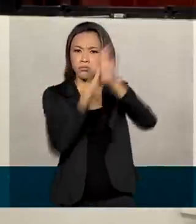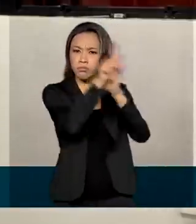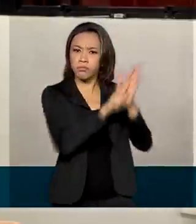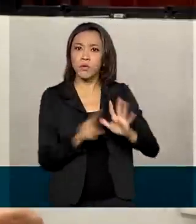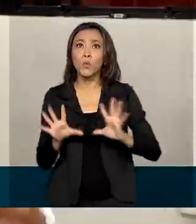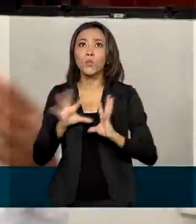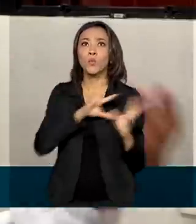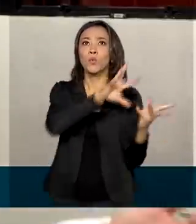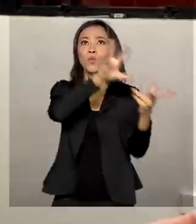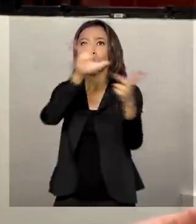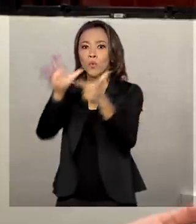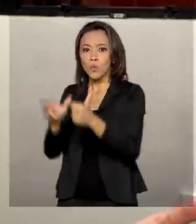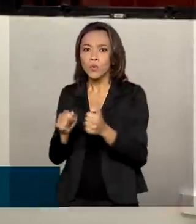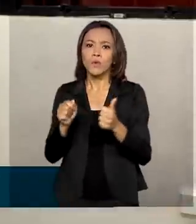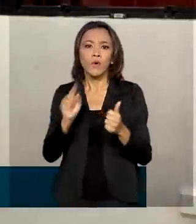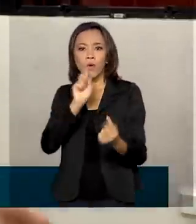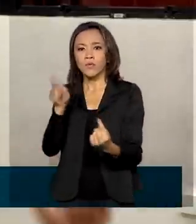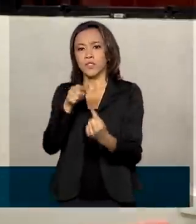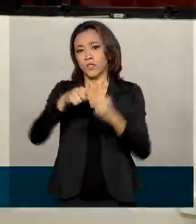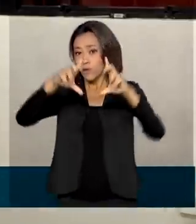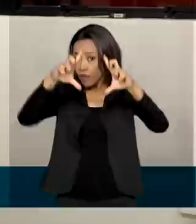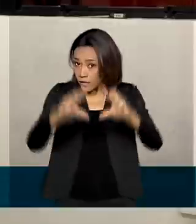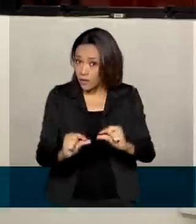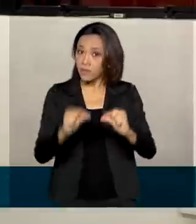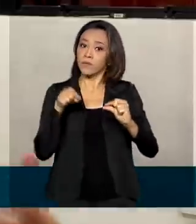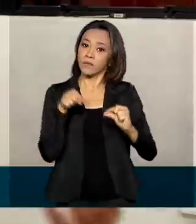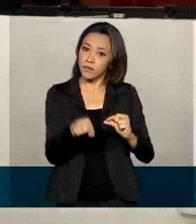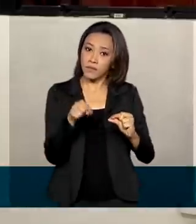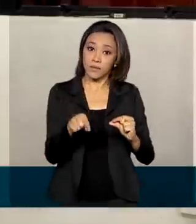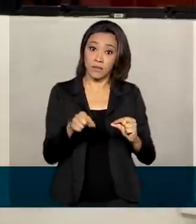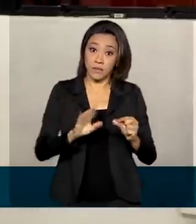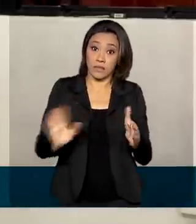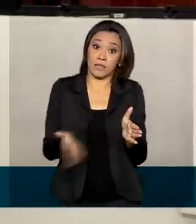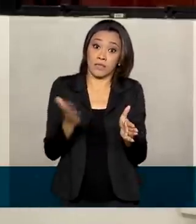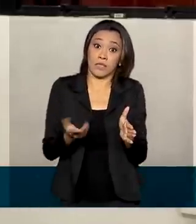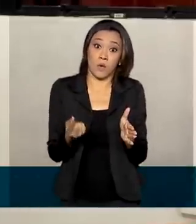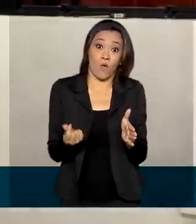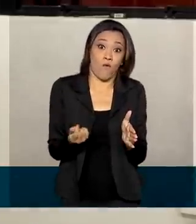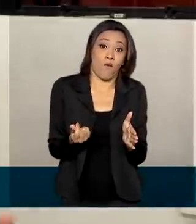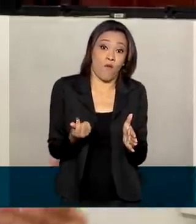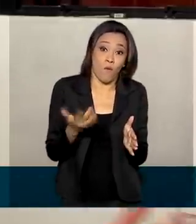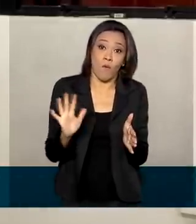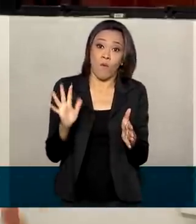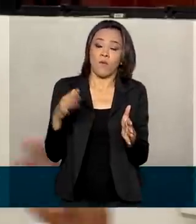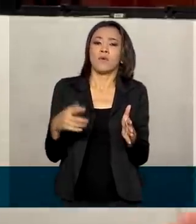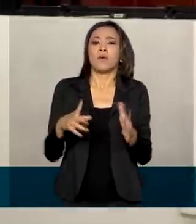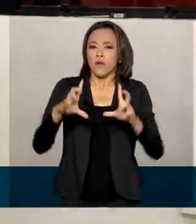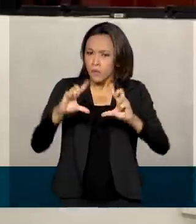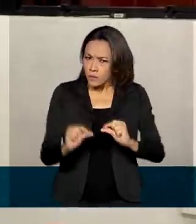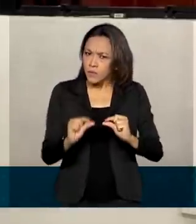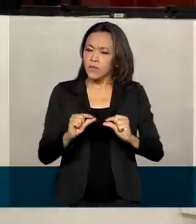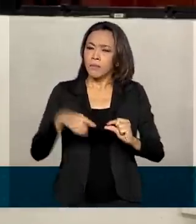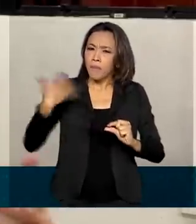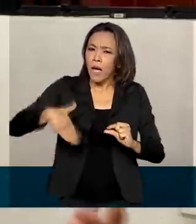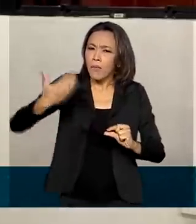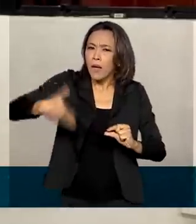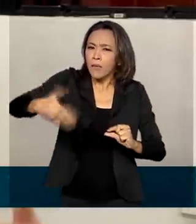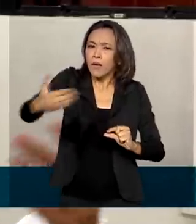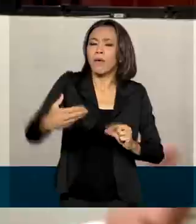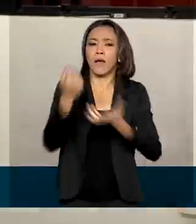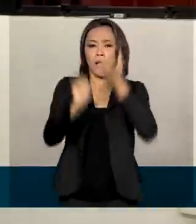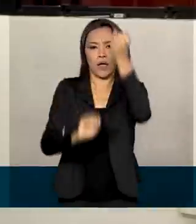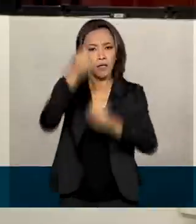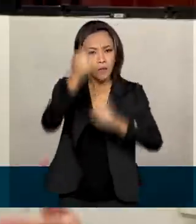baratear esse plástico, essa produção do bioplástico, para que, a cada vez mais, a indústria